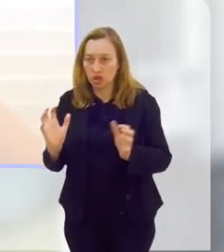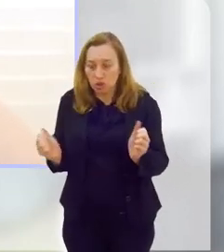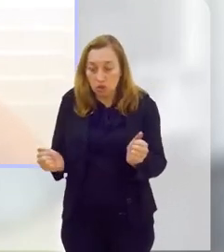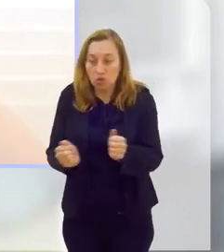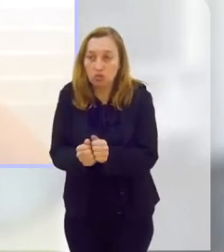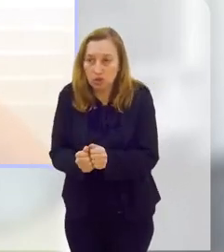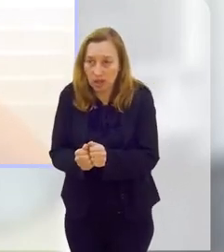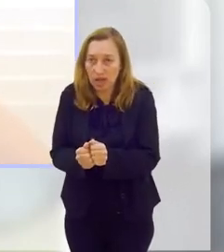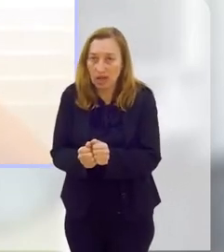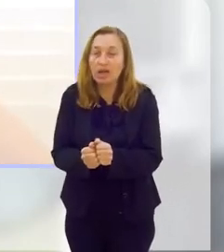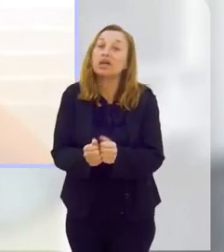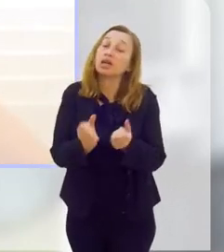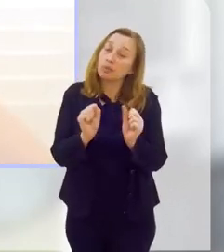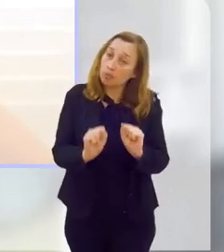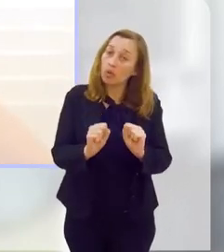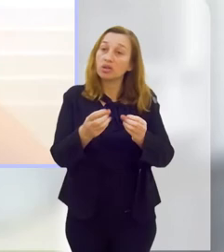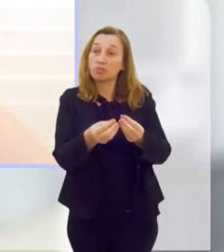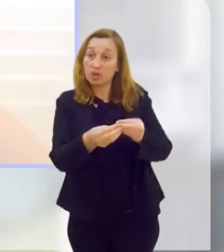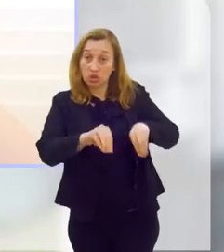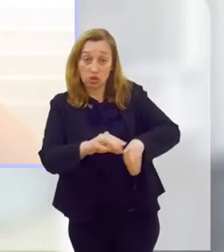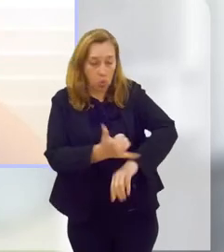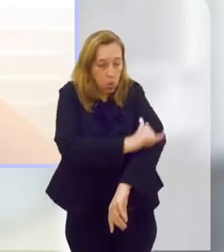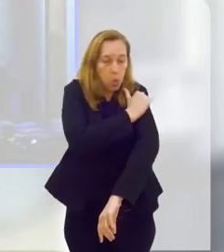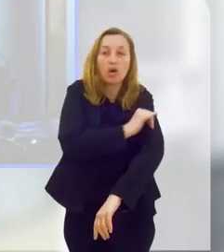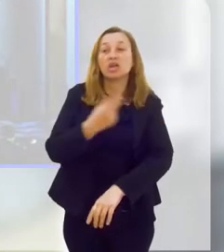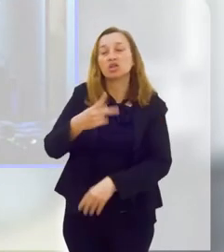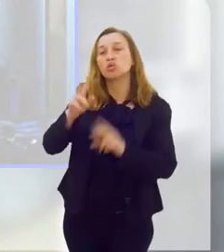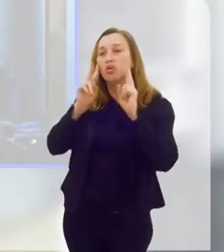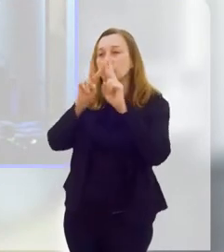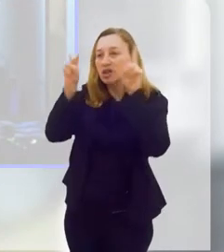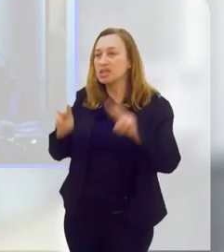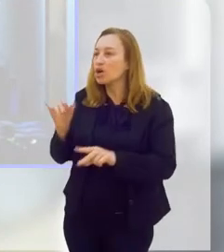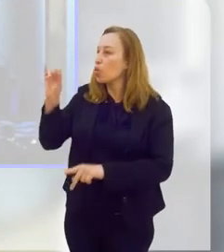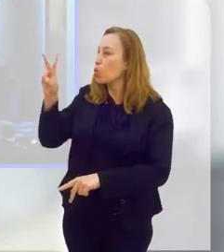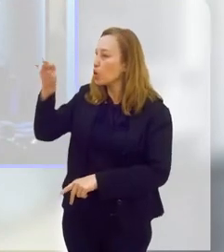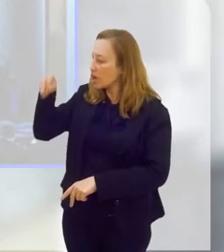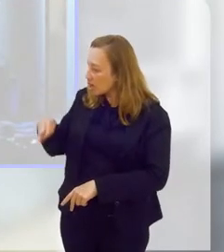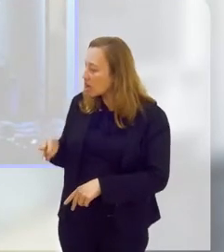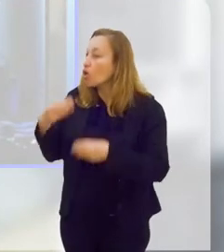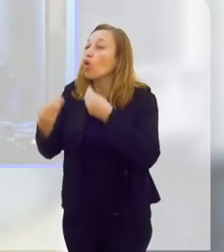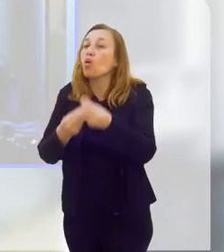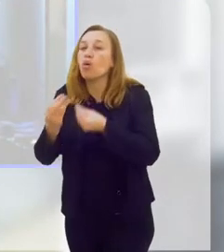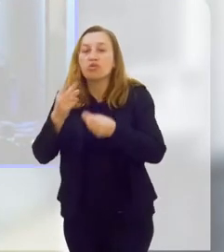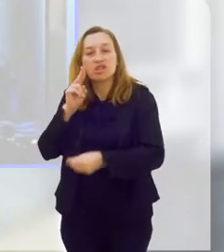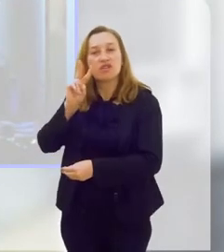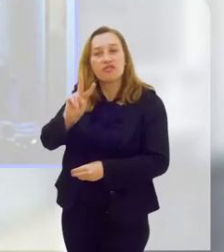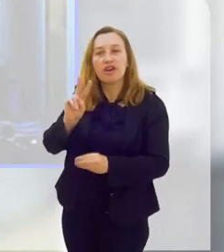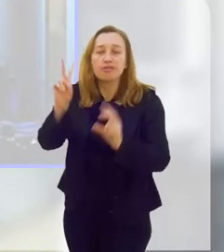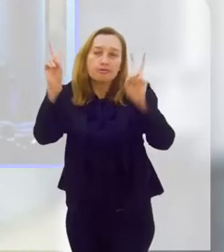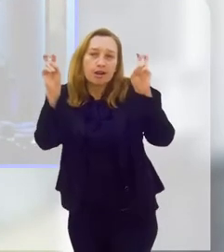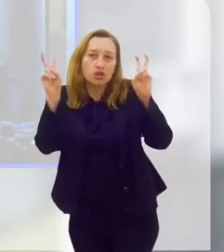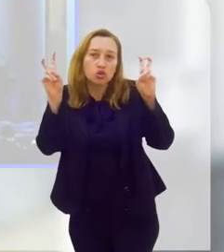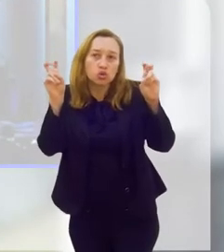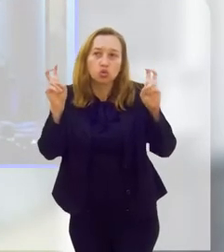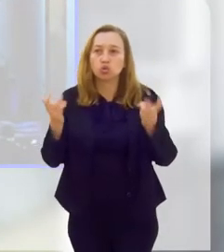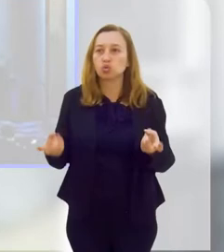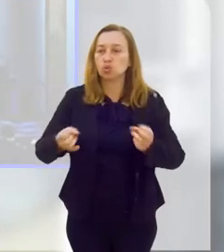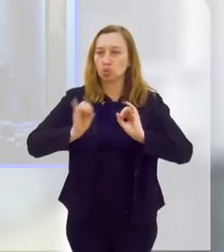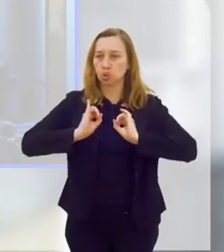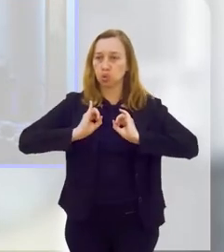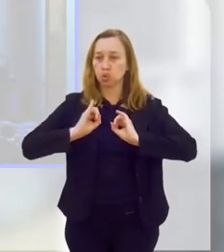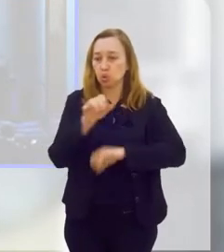adultos, diabetes, doença cardiovascular. E na tua visão, doutora William, como é que você enxerga essa questão